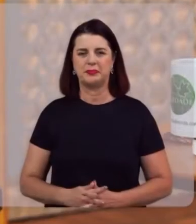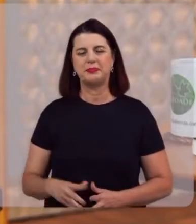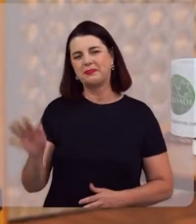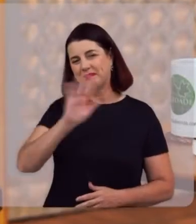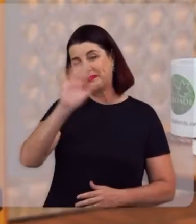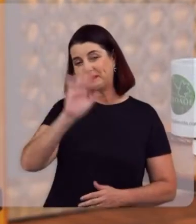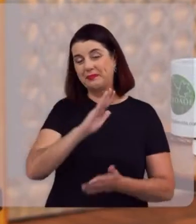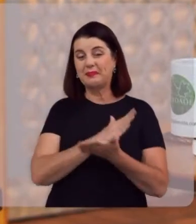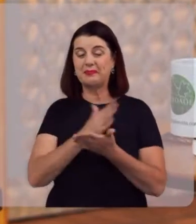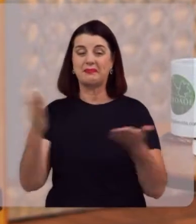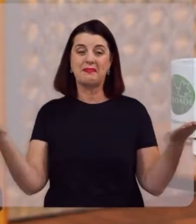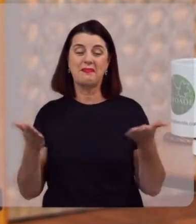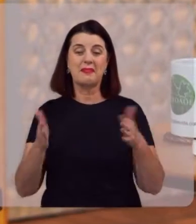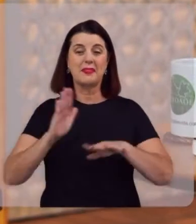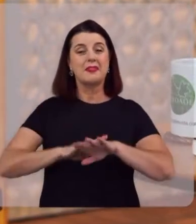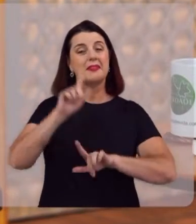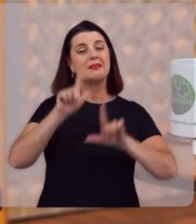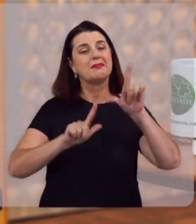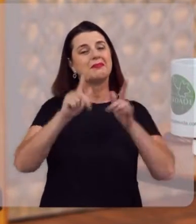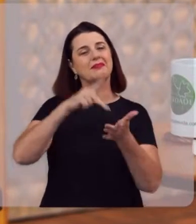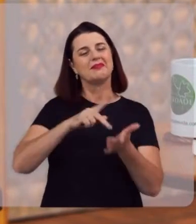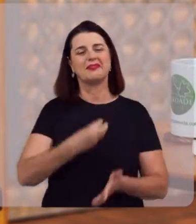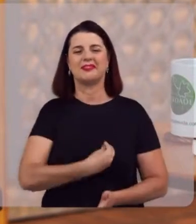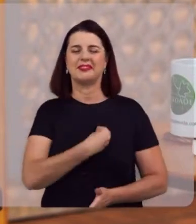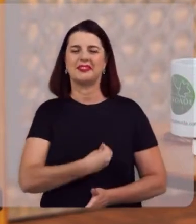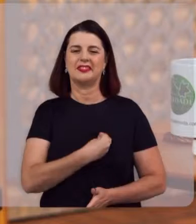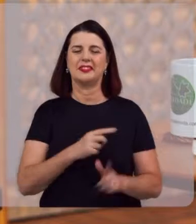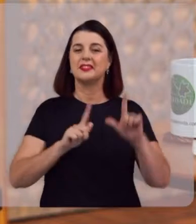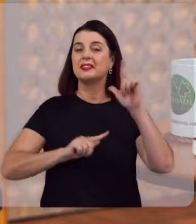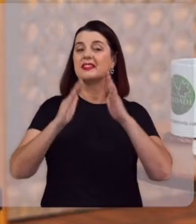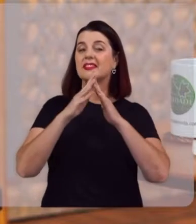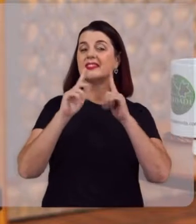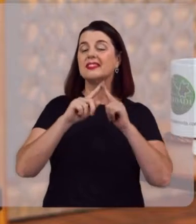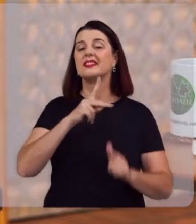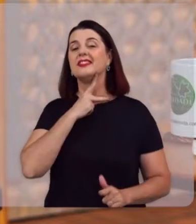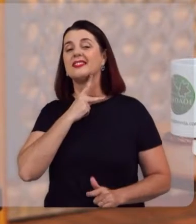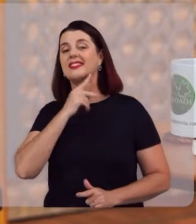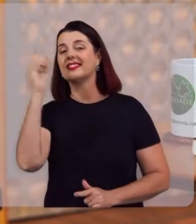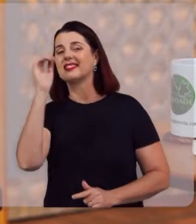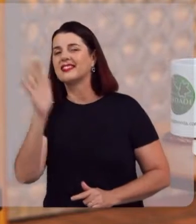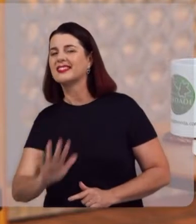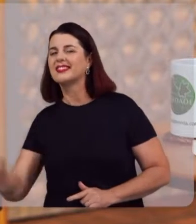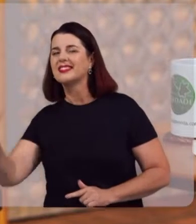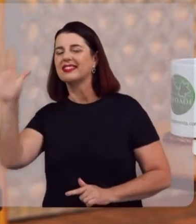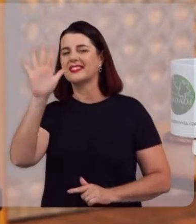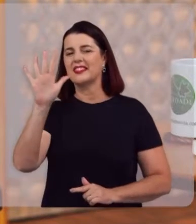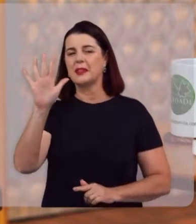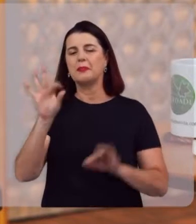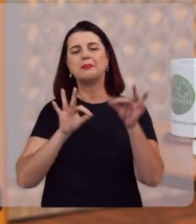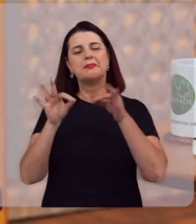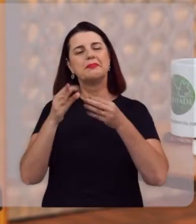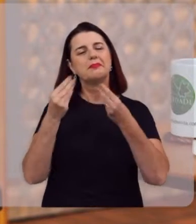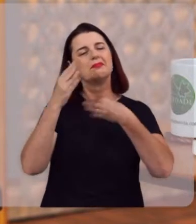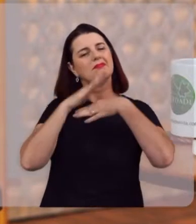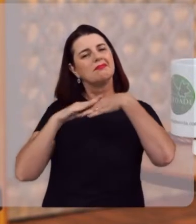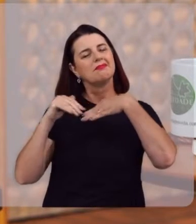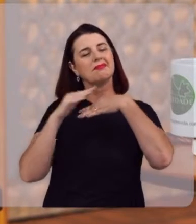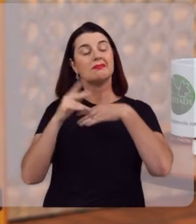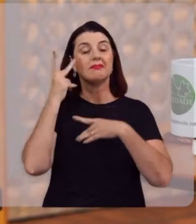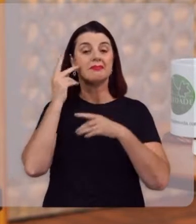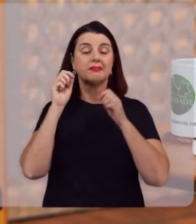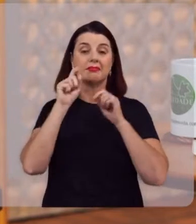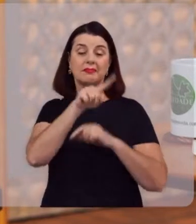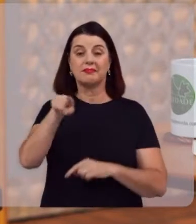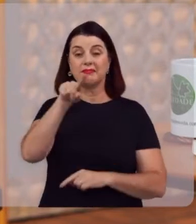Olá, começamos agora mais um Verdade e Vida, programa da Igreja Presbiteriana do Brasil, preparado com muito carinho para